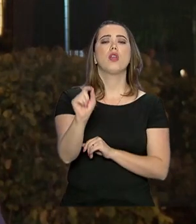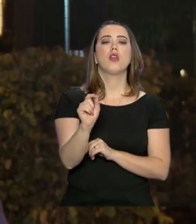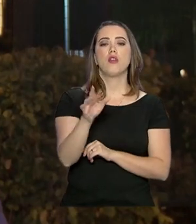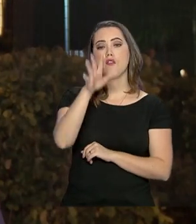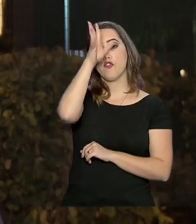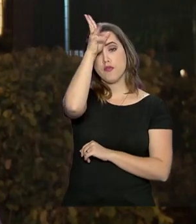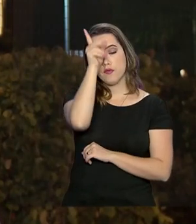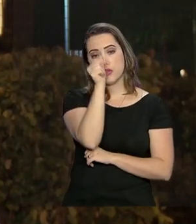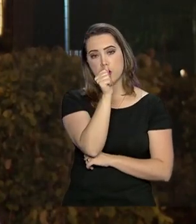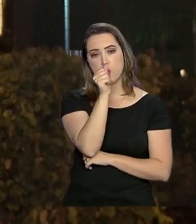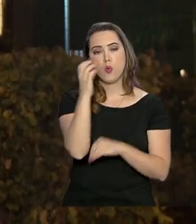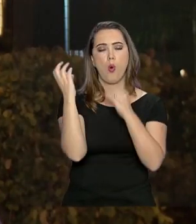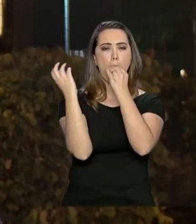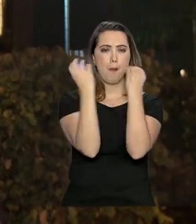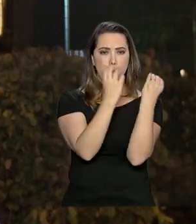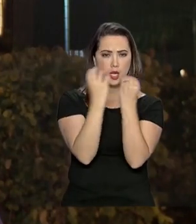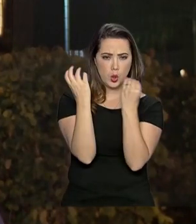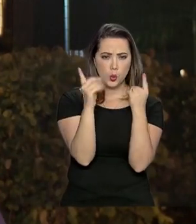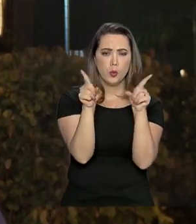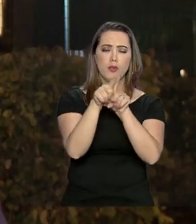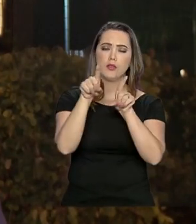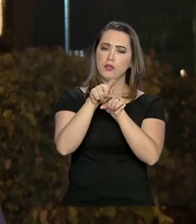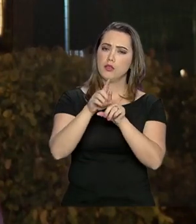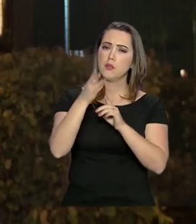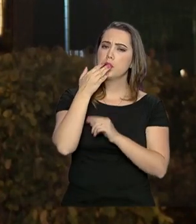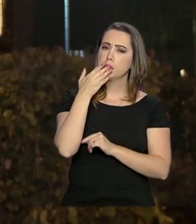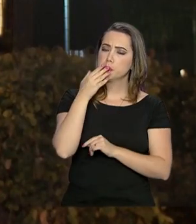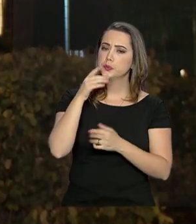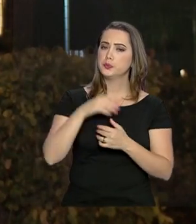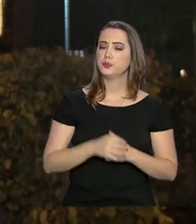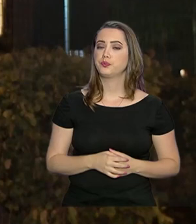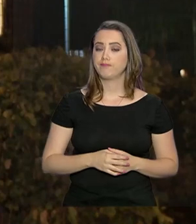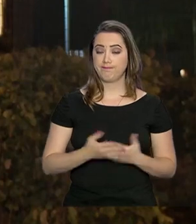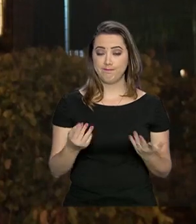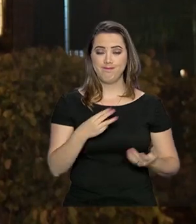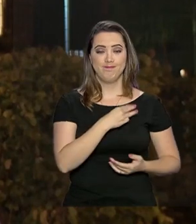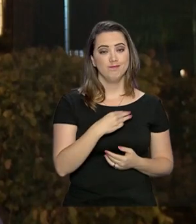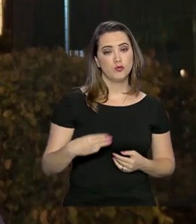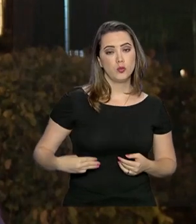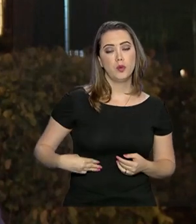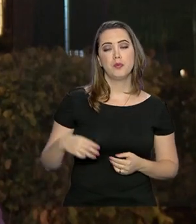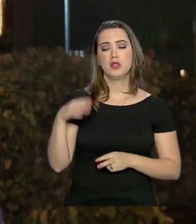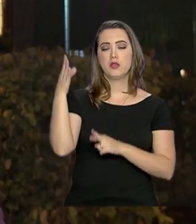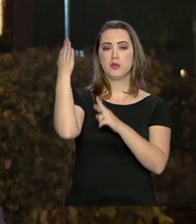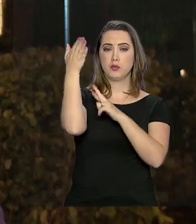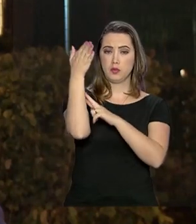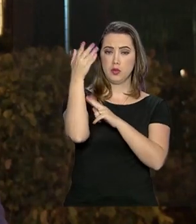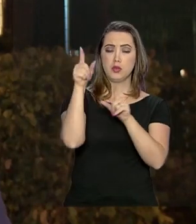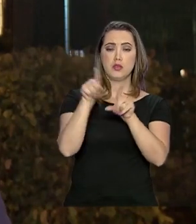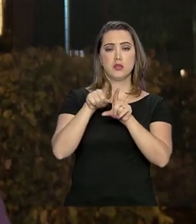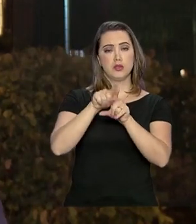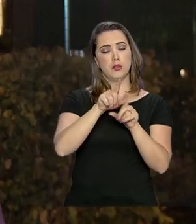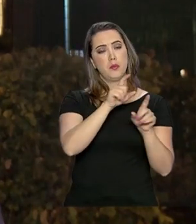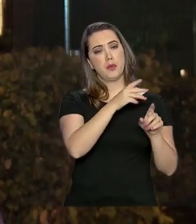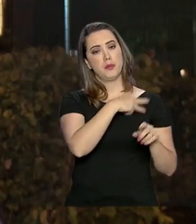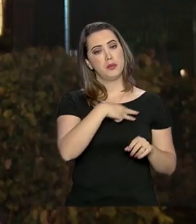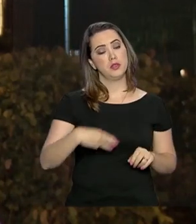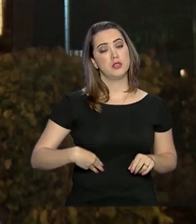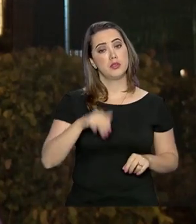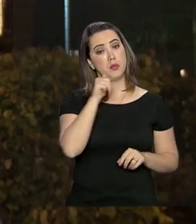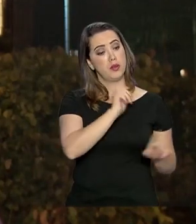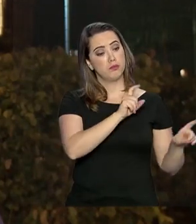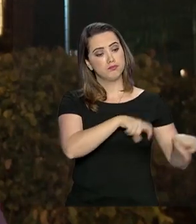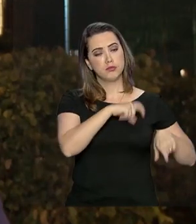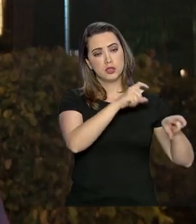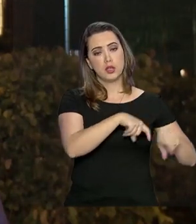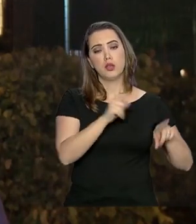milho e açúcar. Os ministros das Relações Exteriores, Ernesto Araújo, e da Agricultura, Tereza Cristina, também vão participar